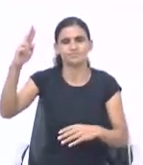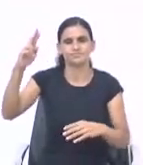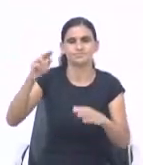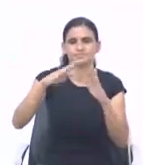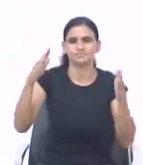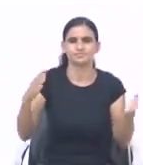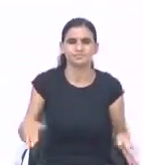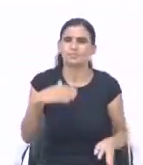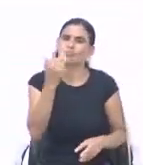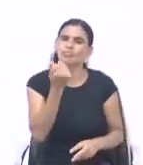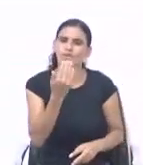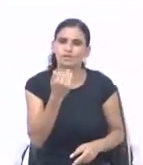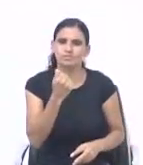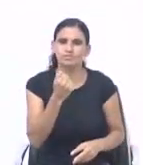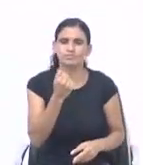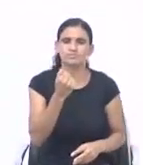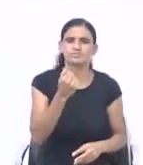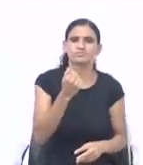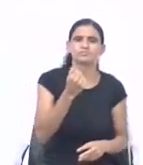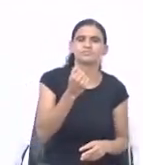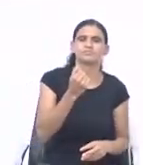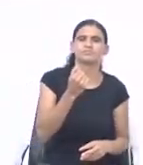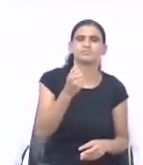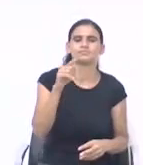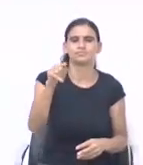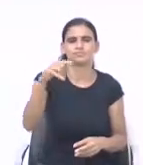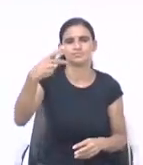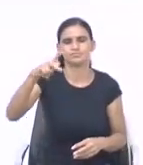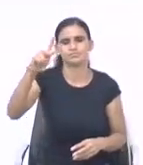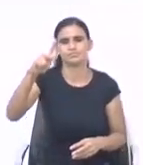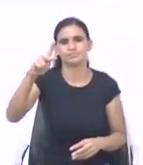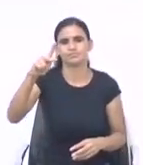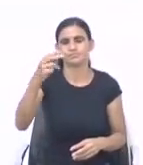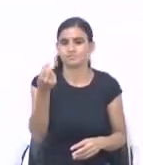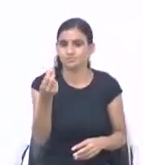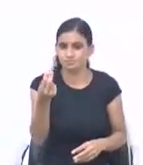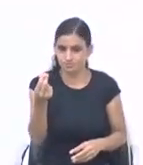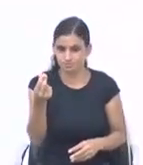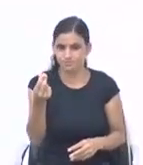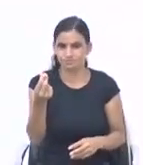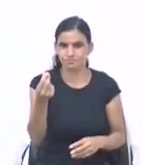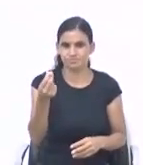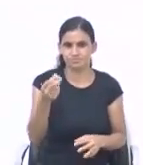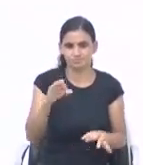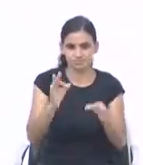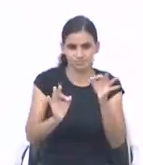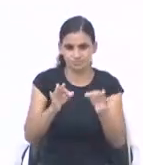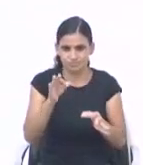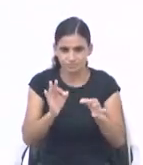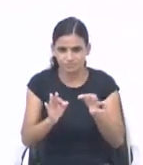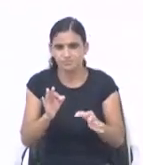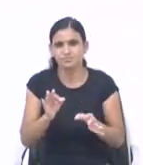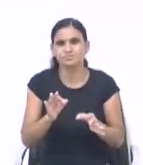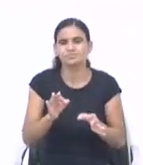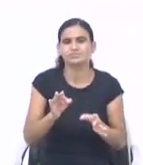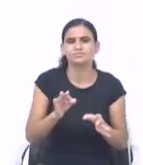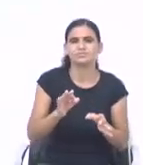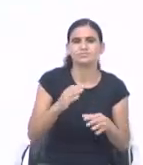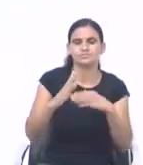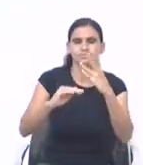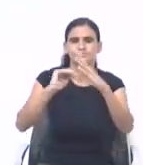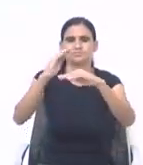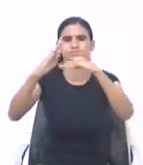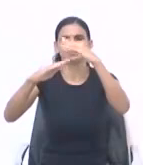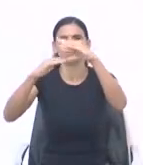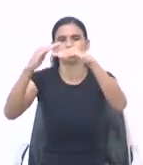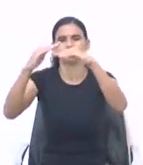Não deixe faltar alimento na dispensa Senhor. Mas na sua mordomia. Eles venham administrar. Prosperar. multiplicar a semente que o